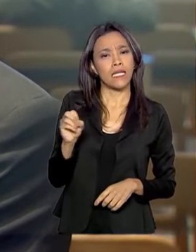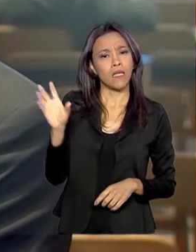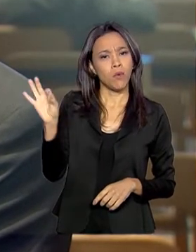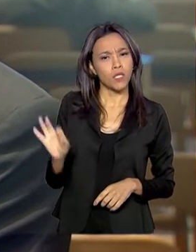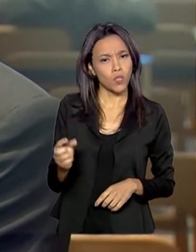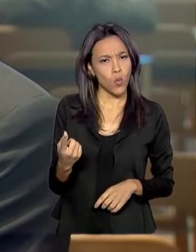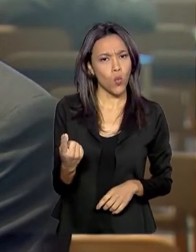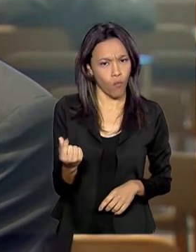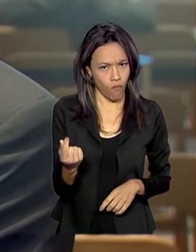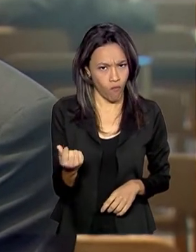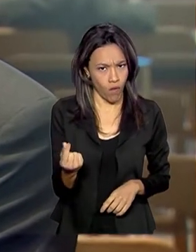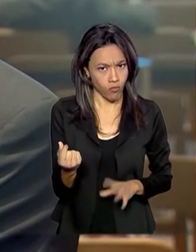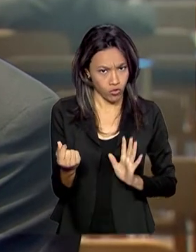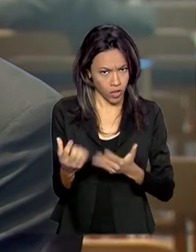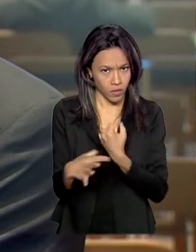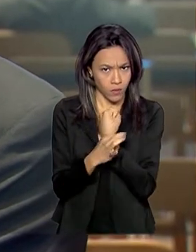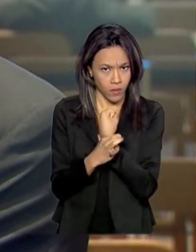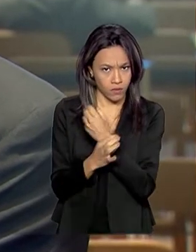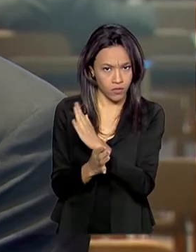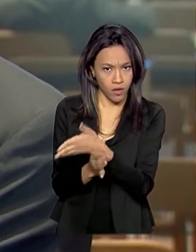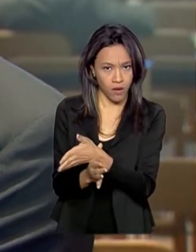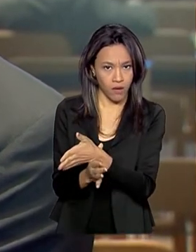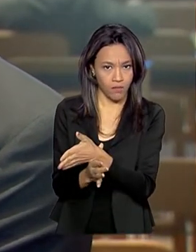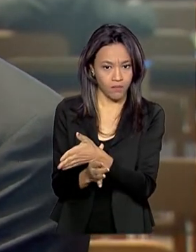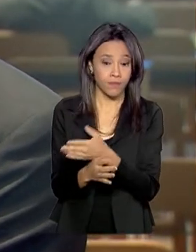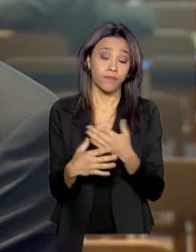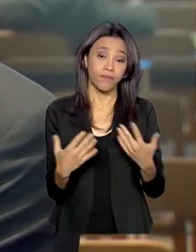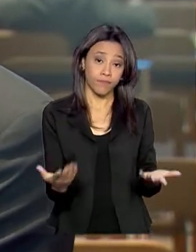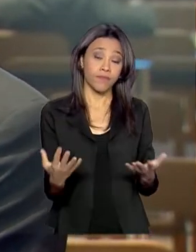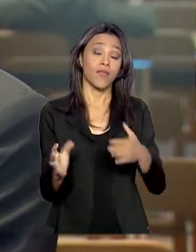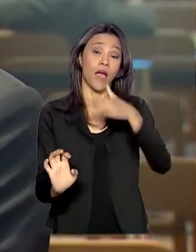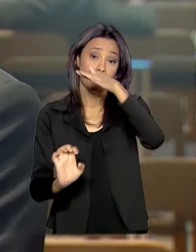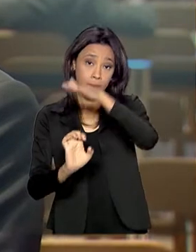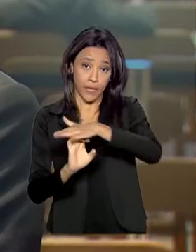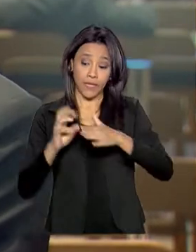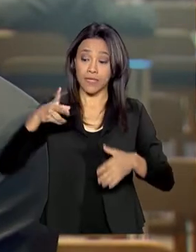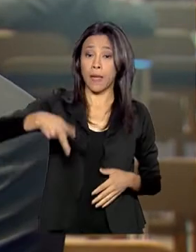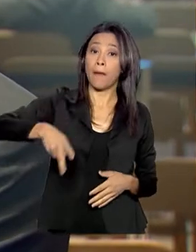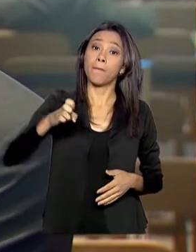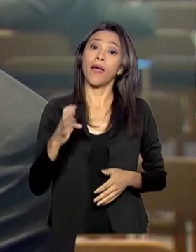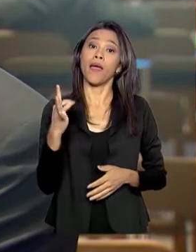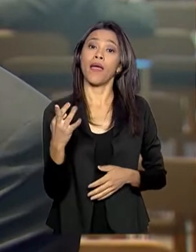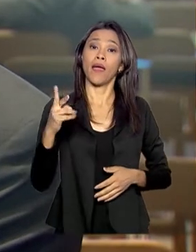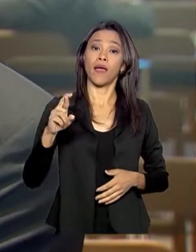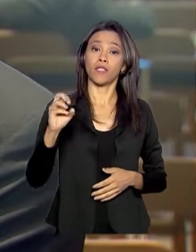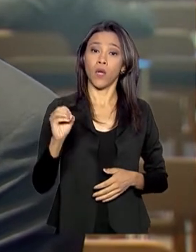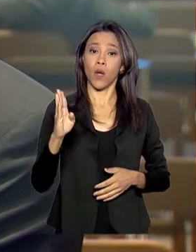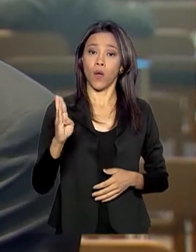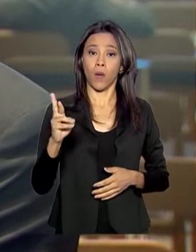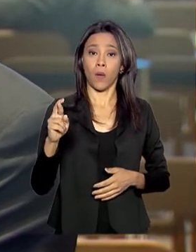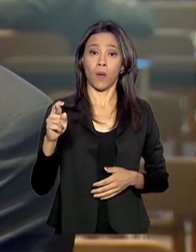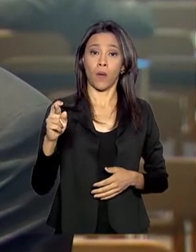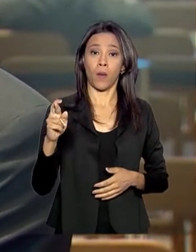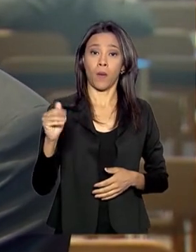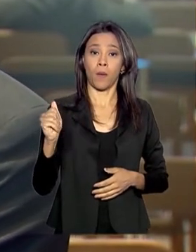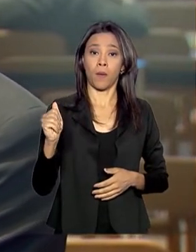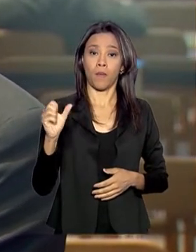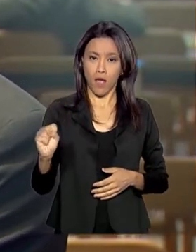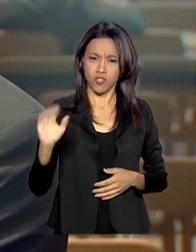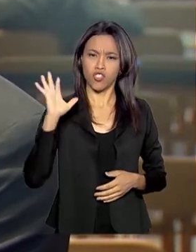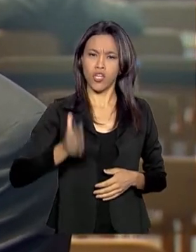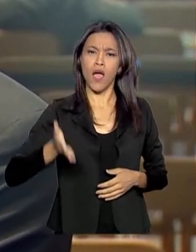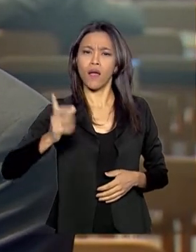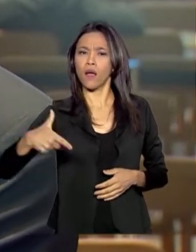valor do leilão, já está garantido? Como a Petrobras, por lei, tem direito de preferência e já escolheu as duas áreas para